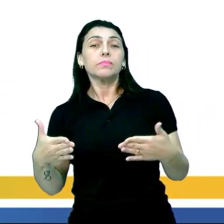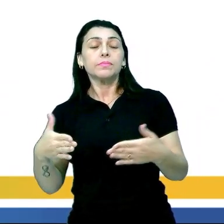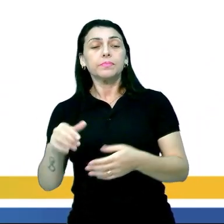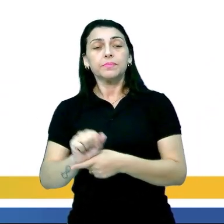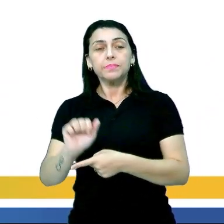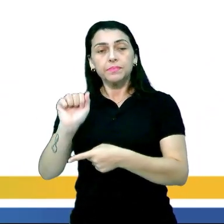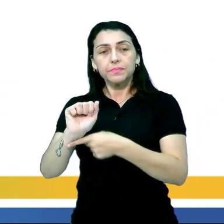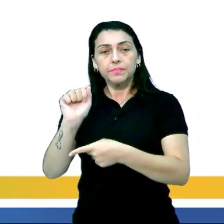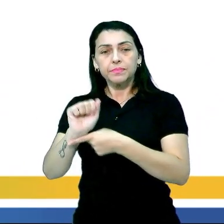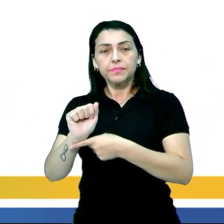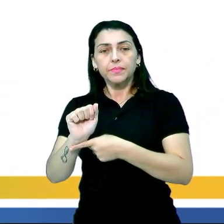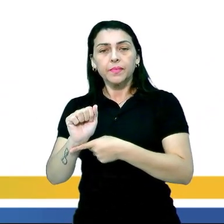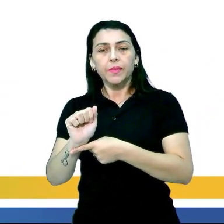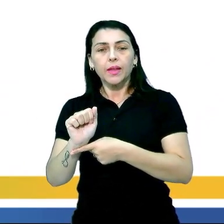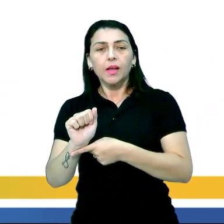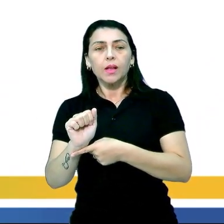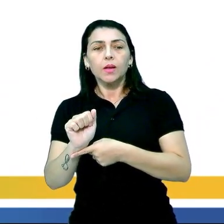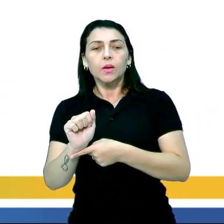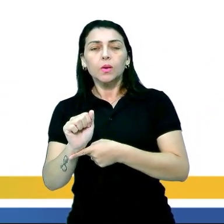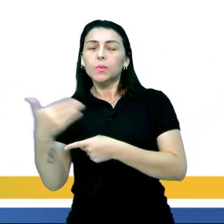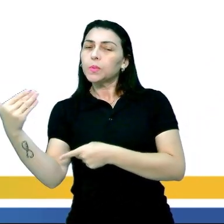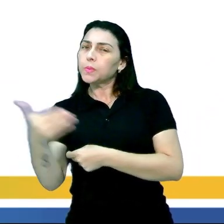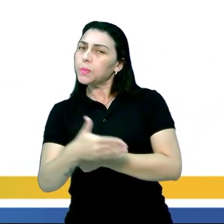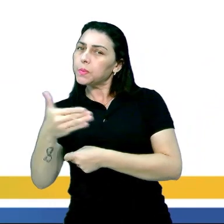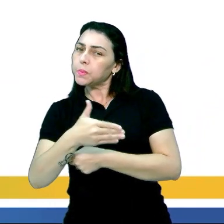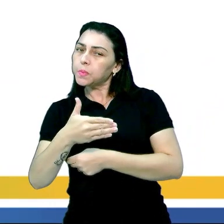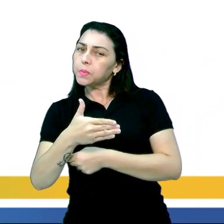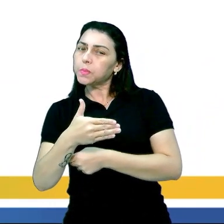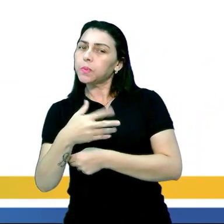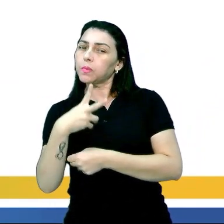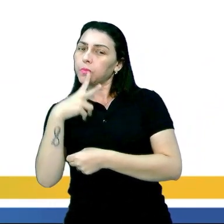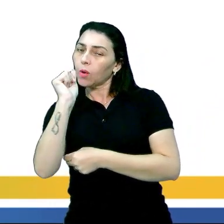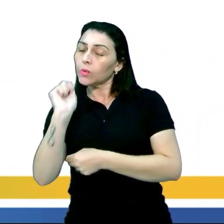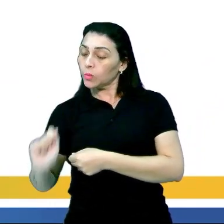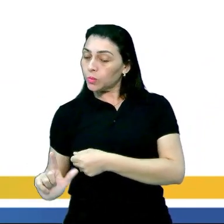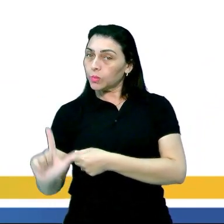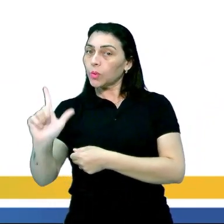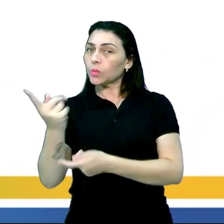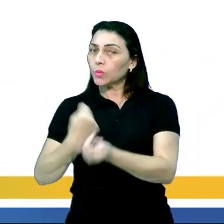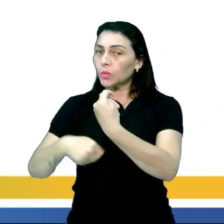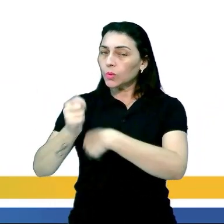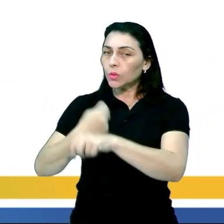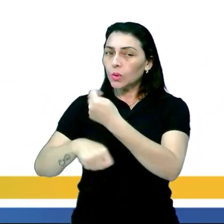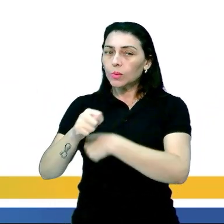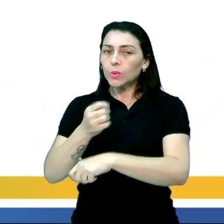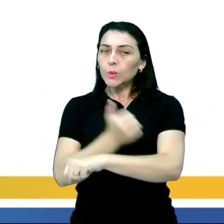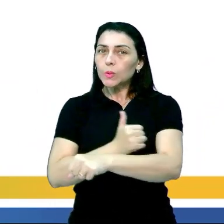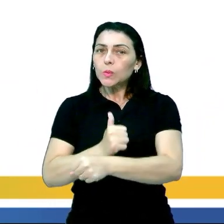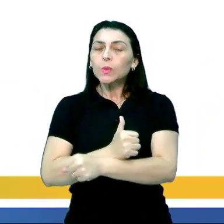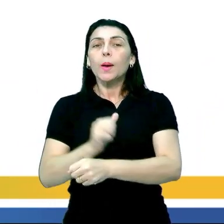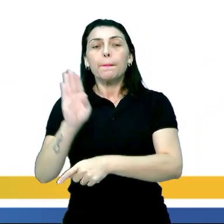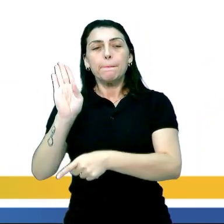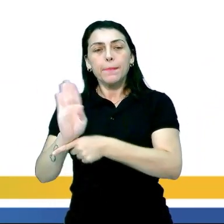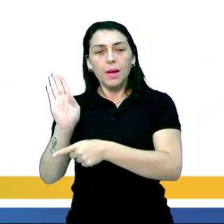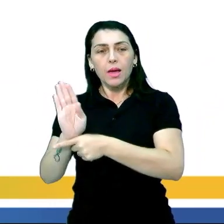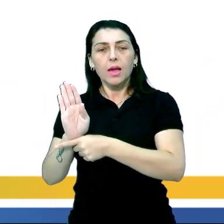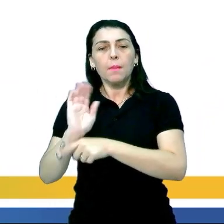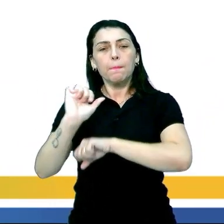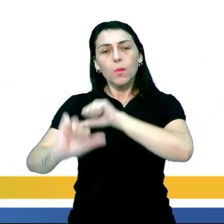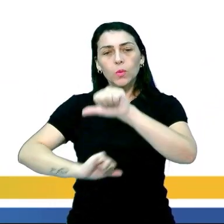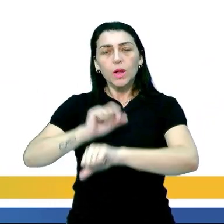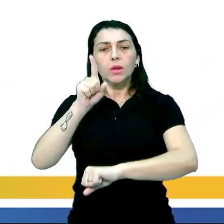letra A, intensificação da busca do lucro econômico, letra B,